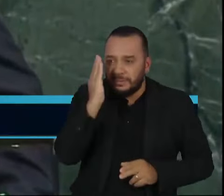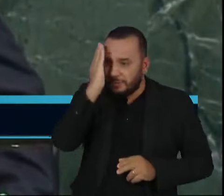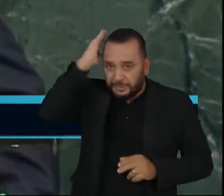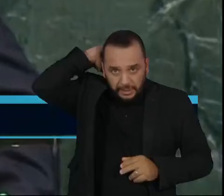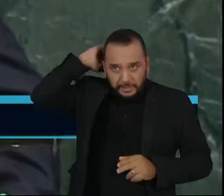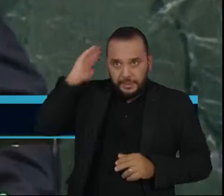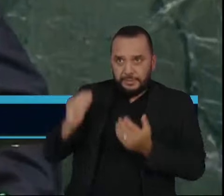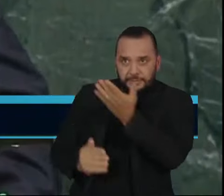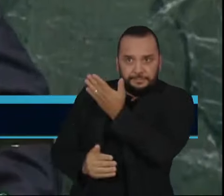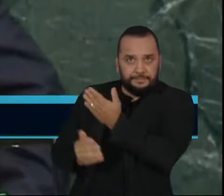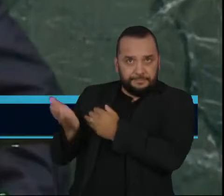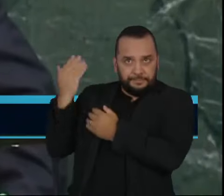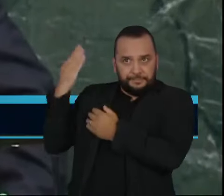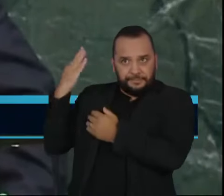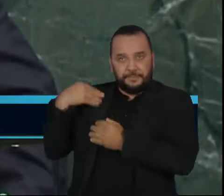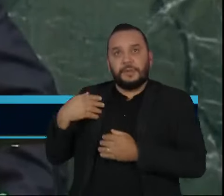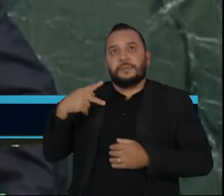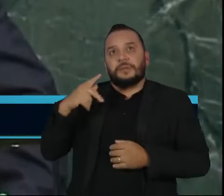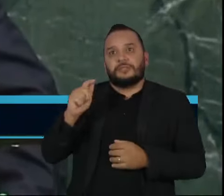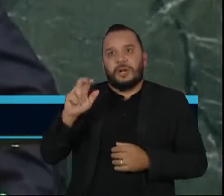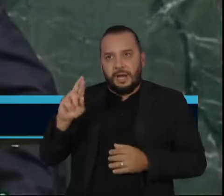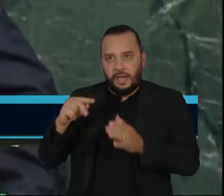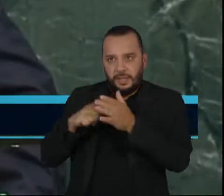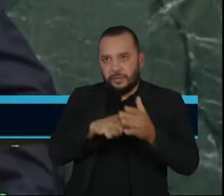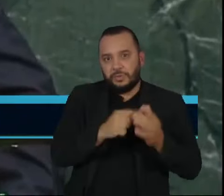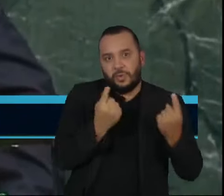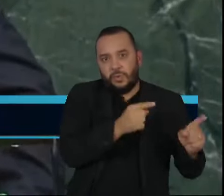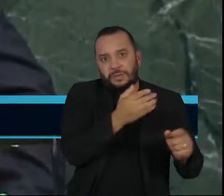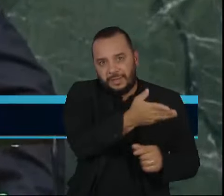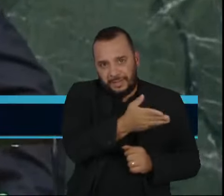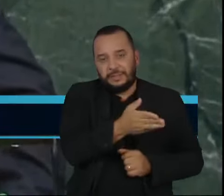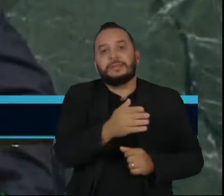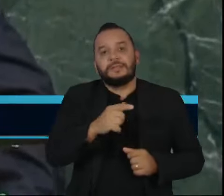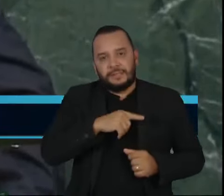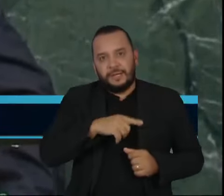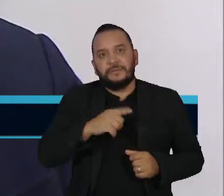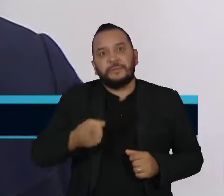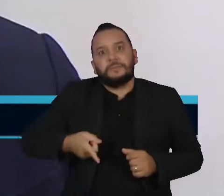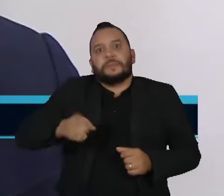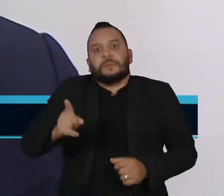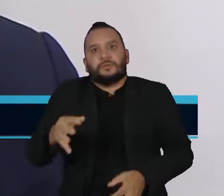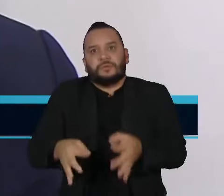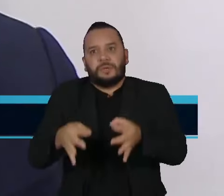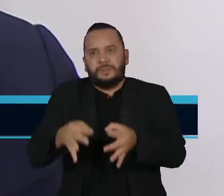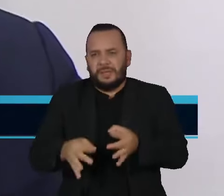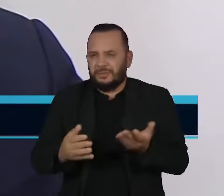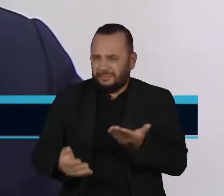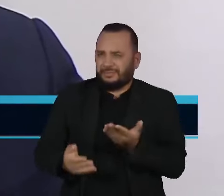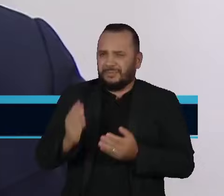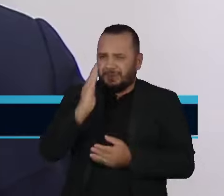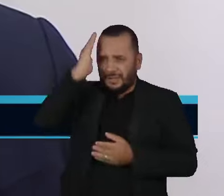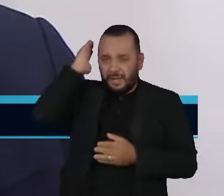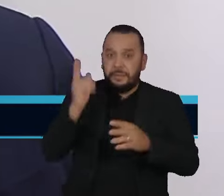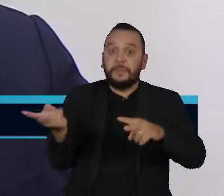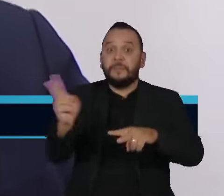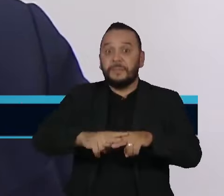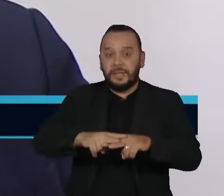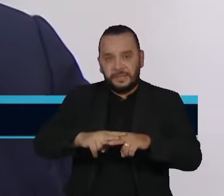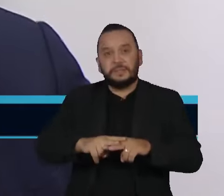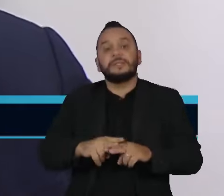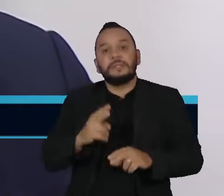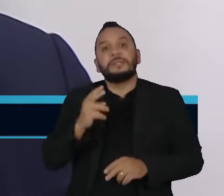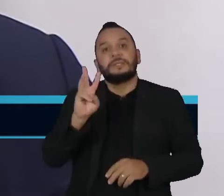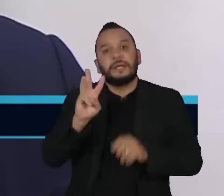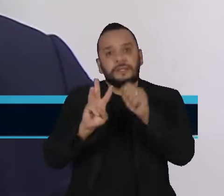oferecidas na época pela Procuradoria-Geral da República, foram enviadas à primeira instância. Temer chegou a ser preso menos de três